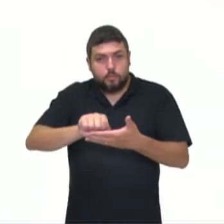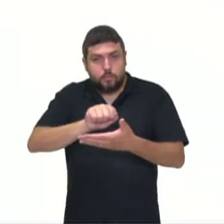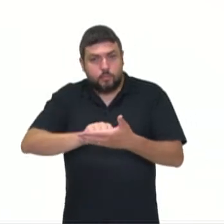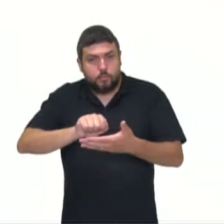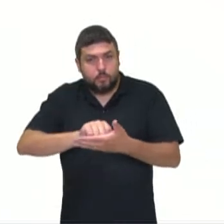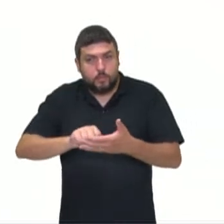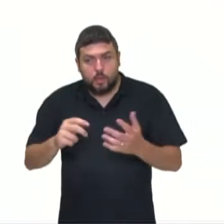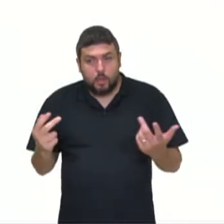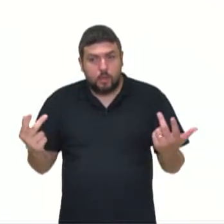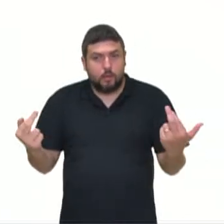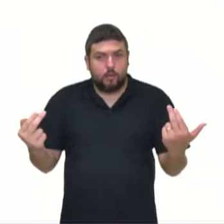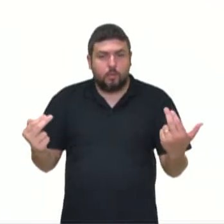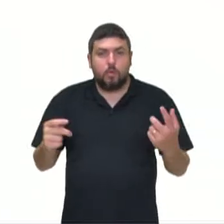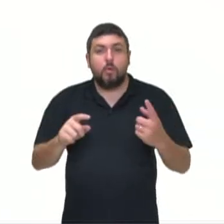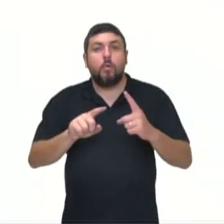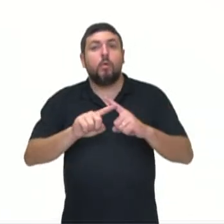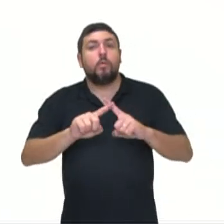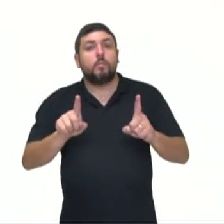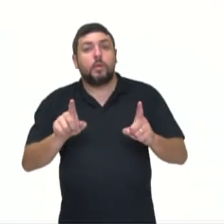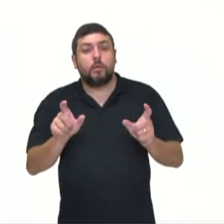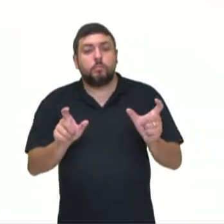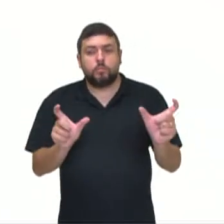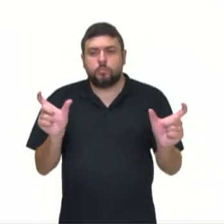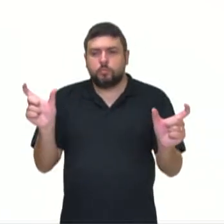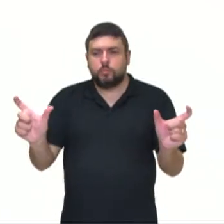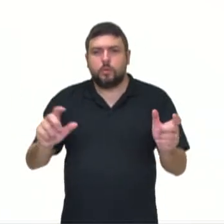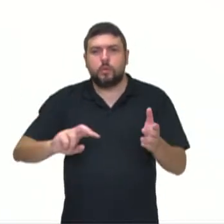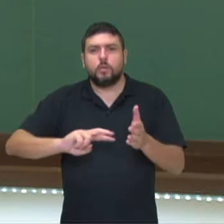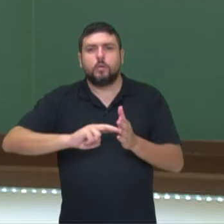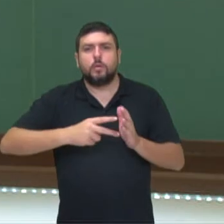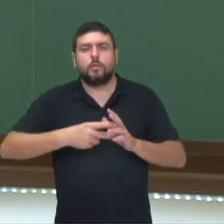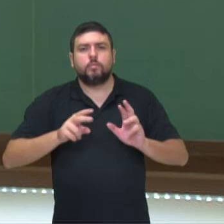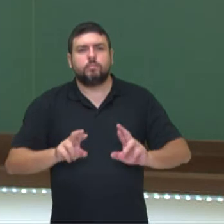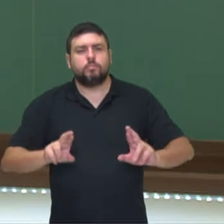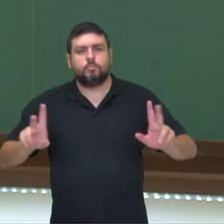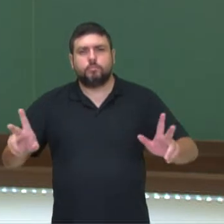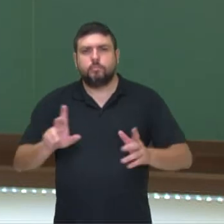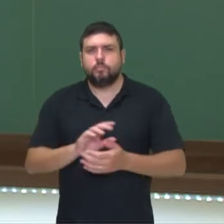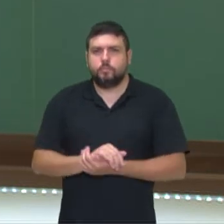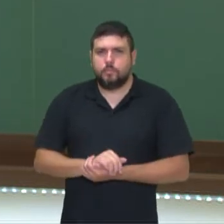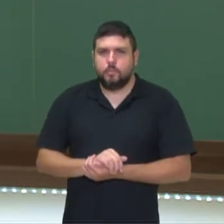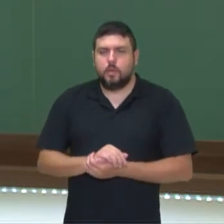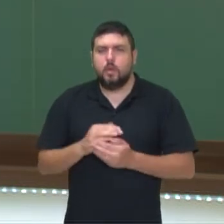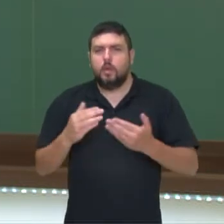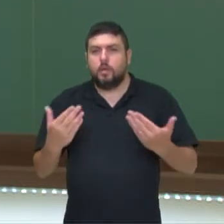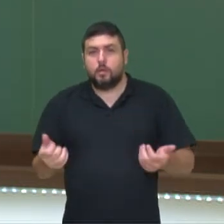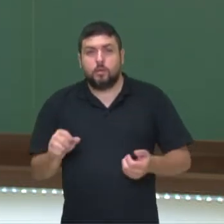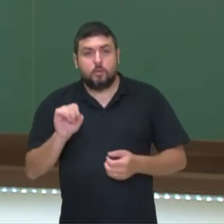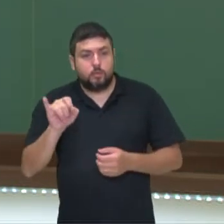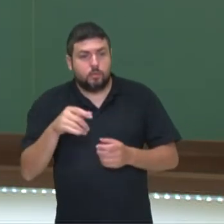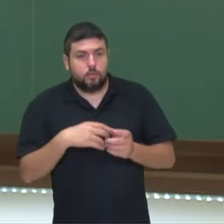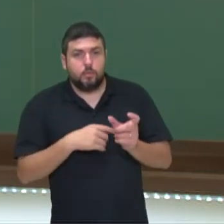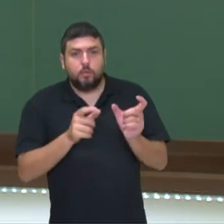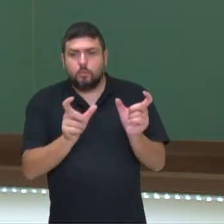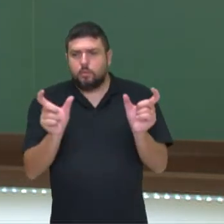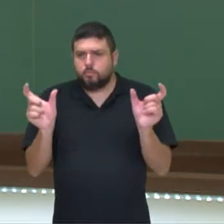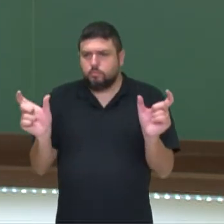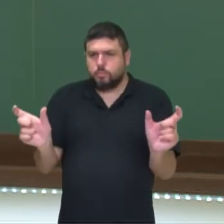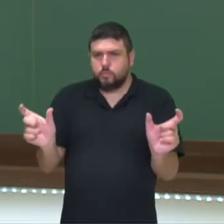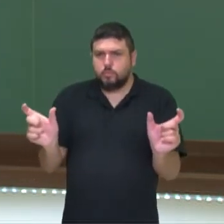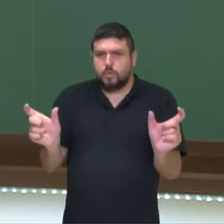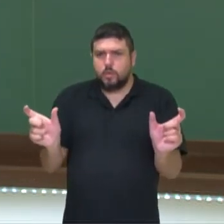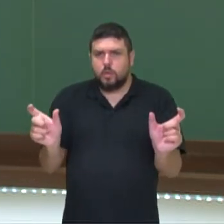diferentes, usamos o acento diacrítico. Entenderam? Então, quando eu tenho duas palavras que têm o mesmo